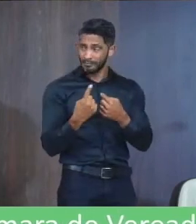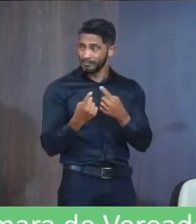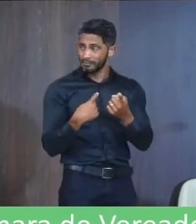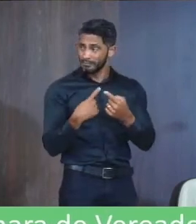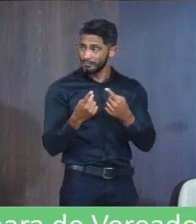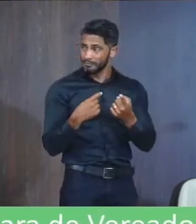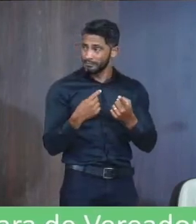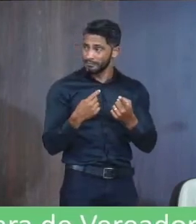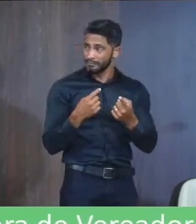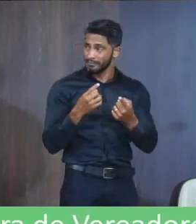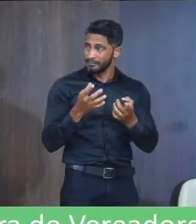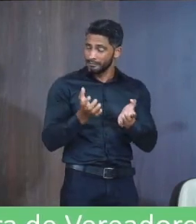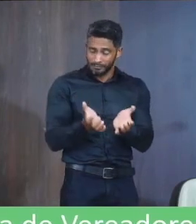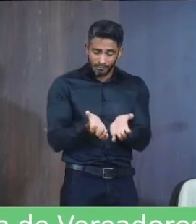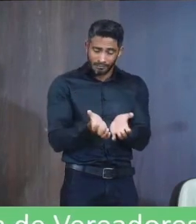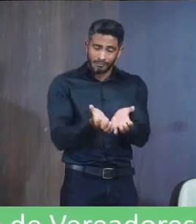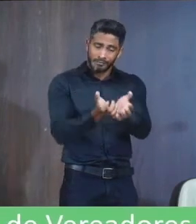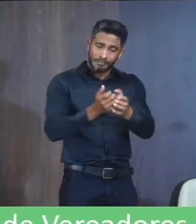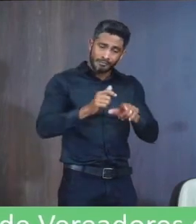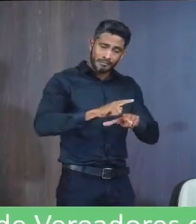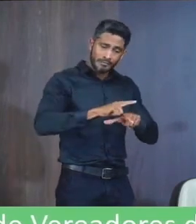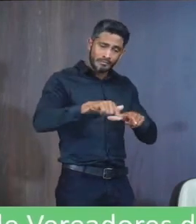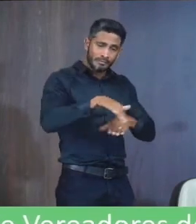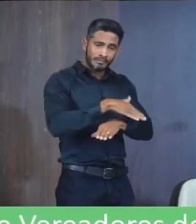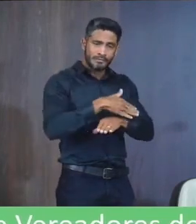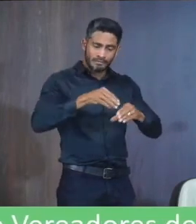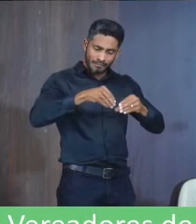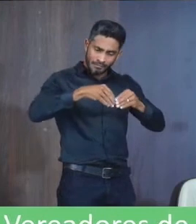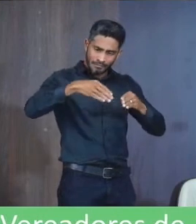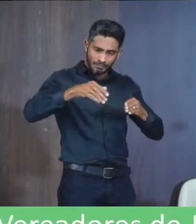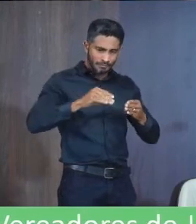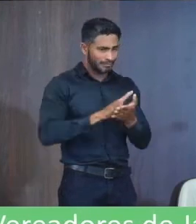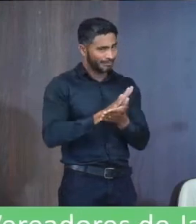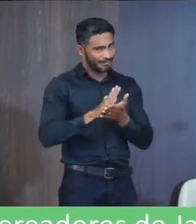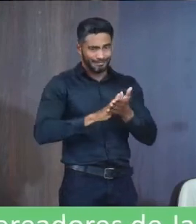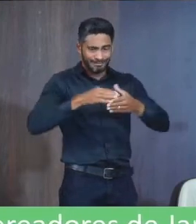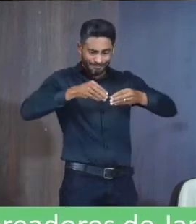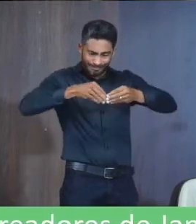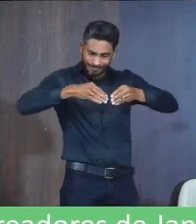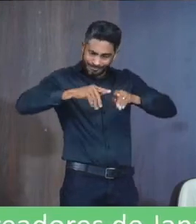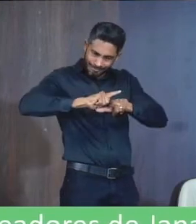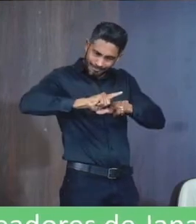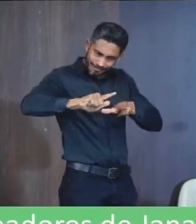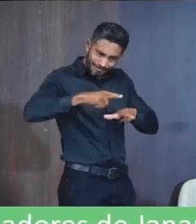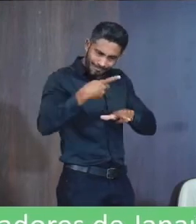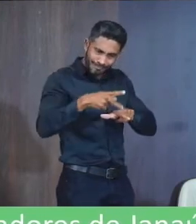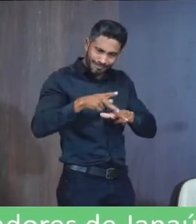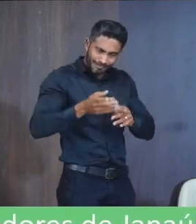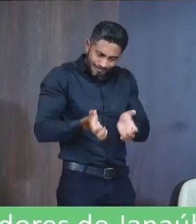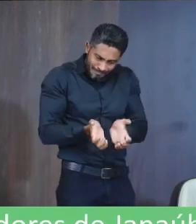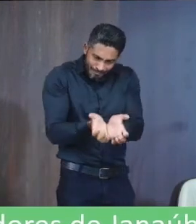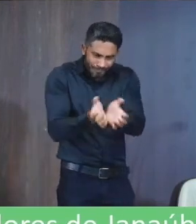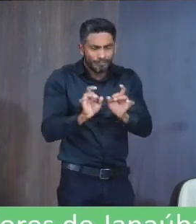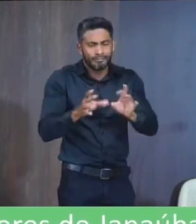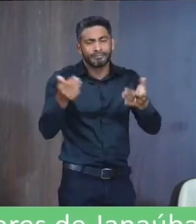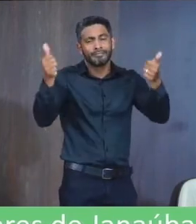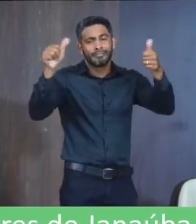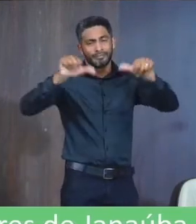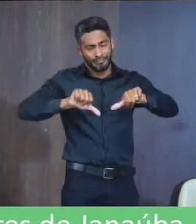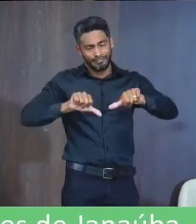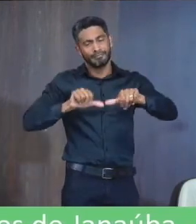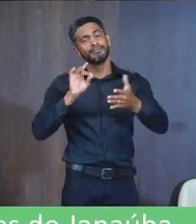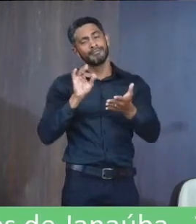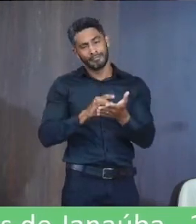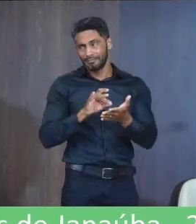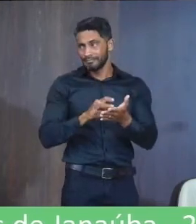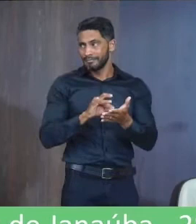Que só passa a patrol E fala assim A rua foi cascalhada E nada de cascalho Passa a patrol E fica pior E realmente Lá está desse jeito